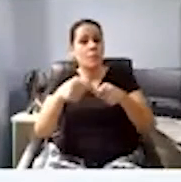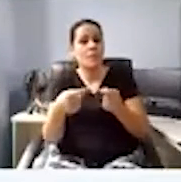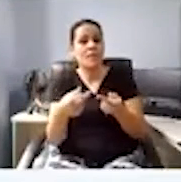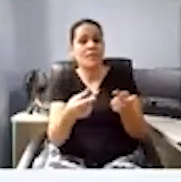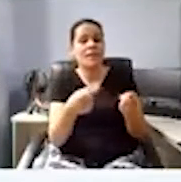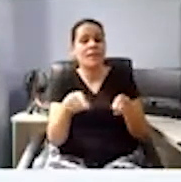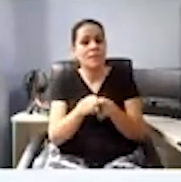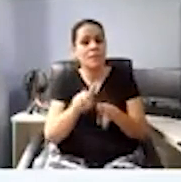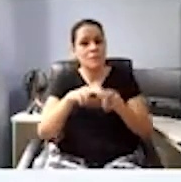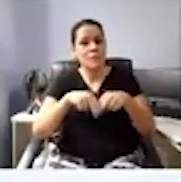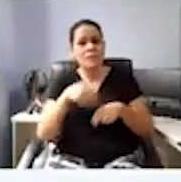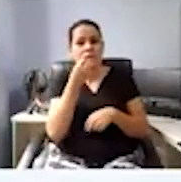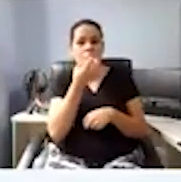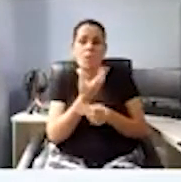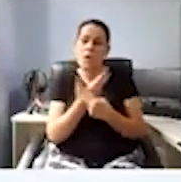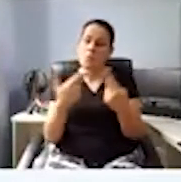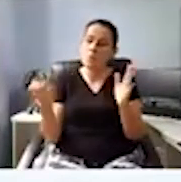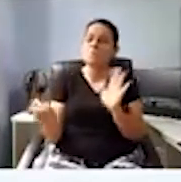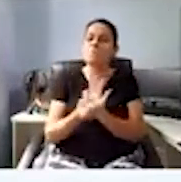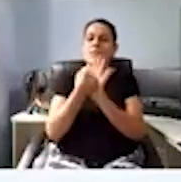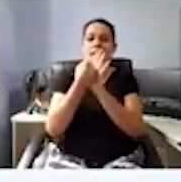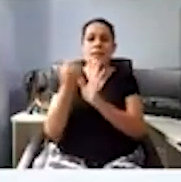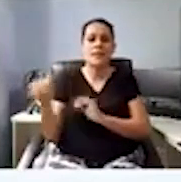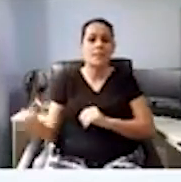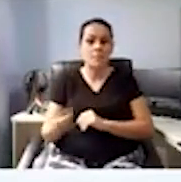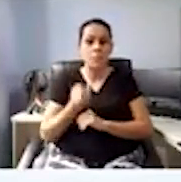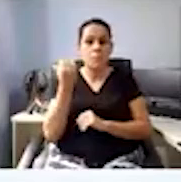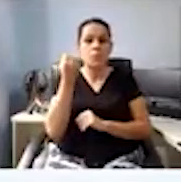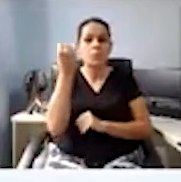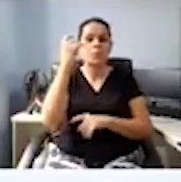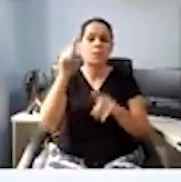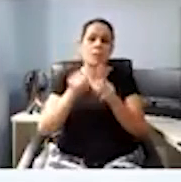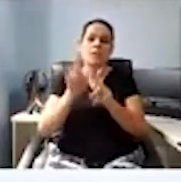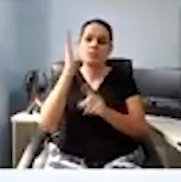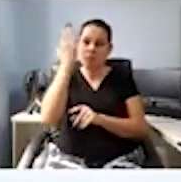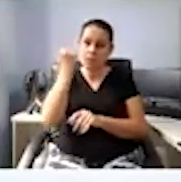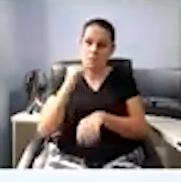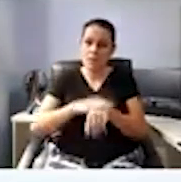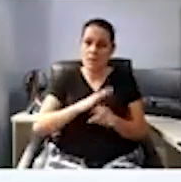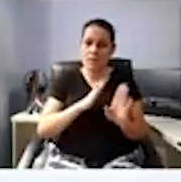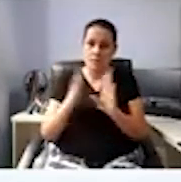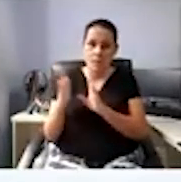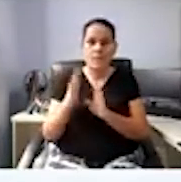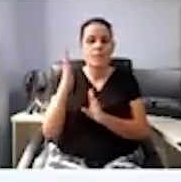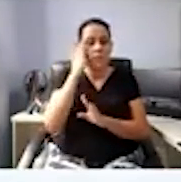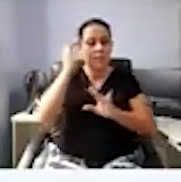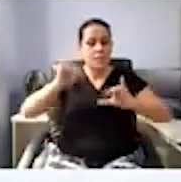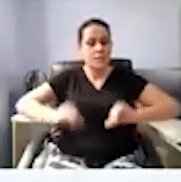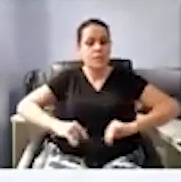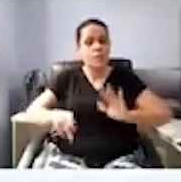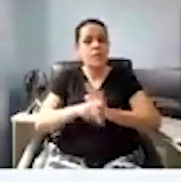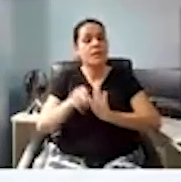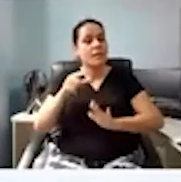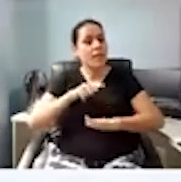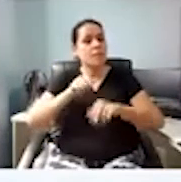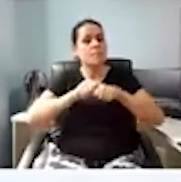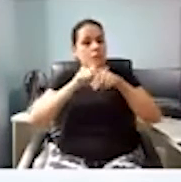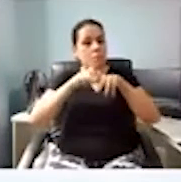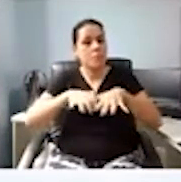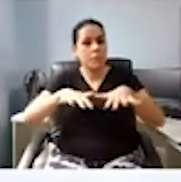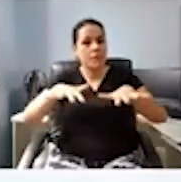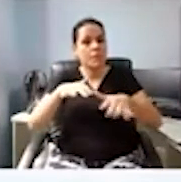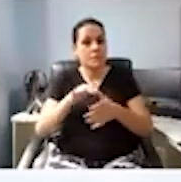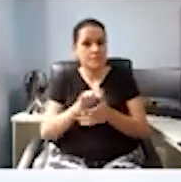ações afirmativas nesse momento de grande vulnerabilidade em relação à pandemia. Falando em pandemia,